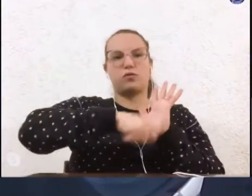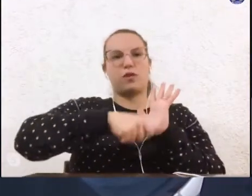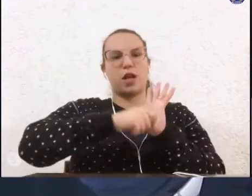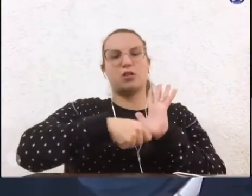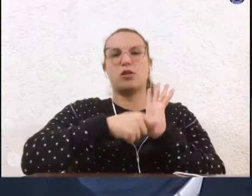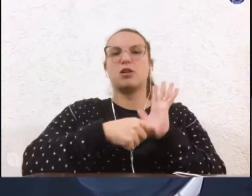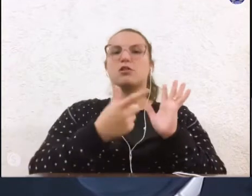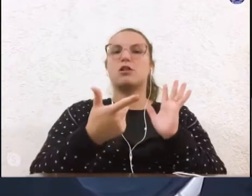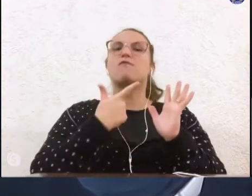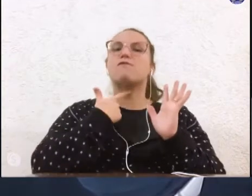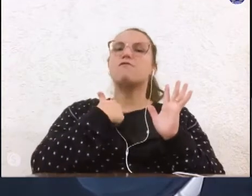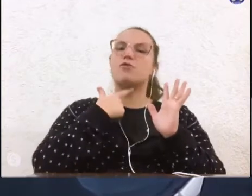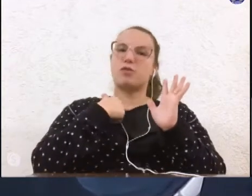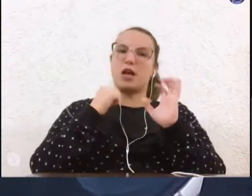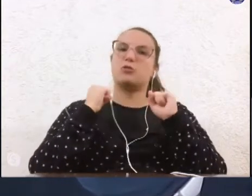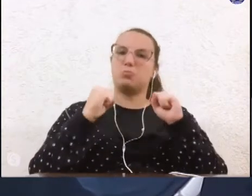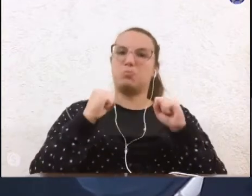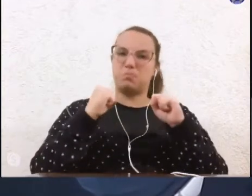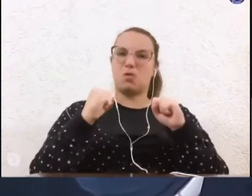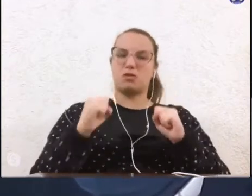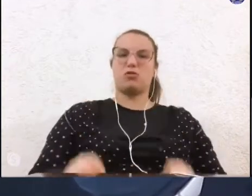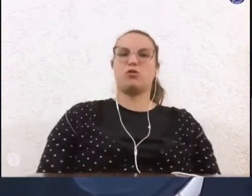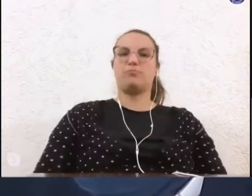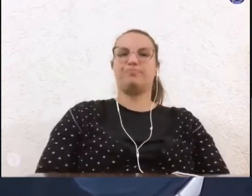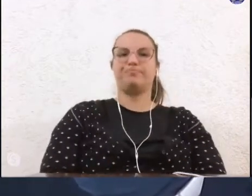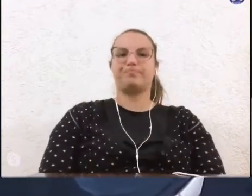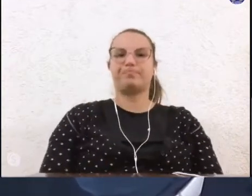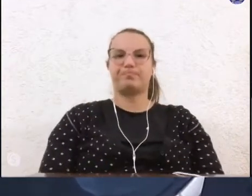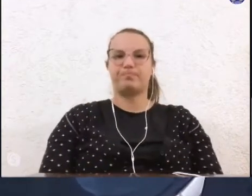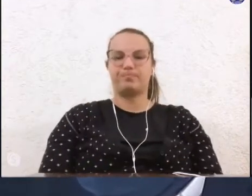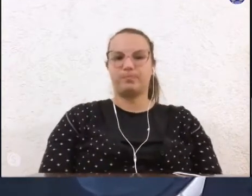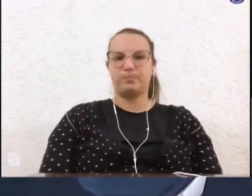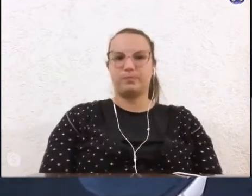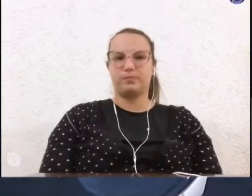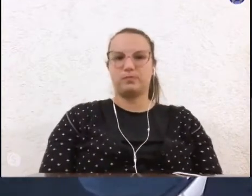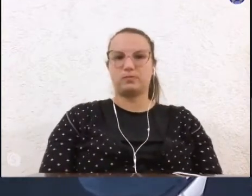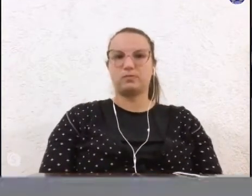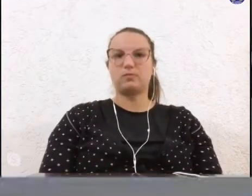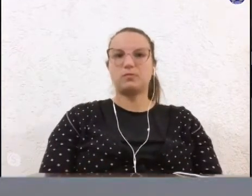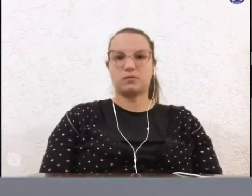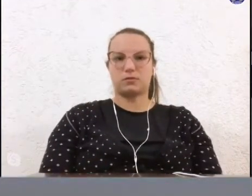tiverem vontade de assinar essa moção para o nosso prefeito Pardini